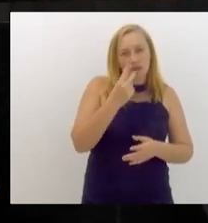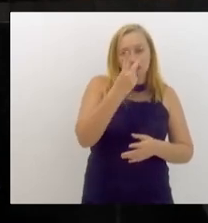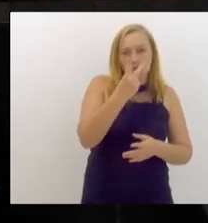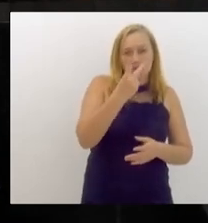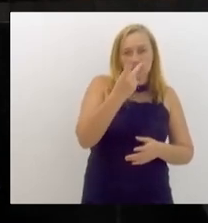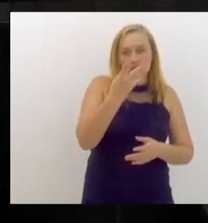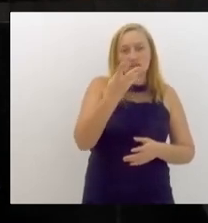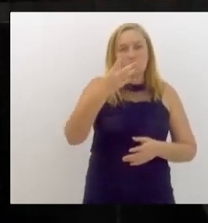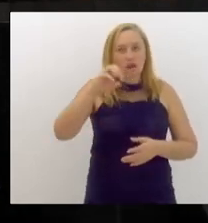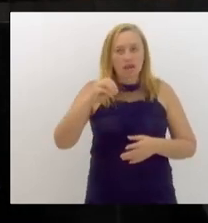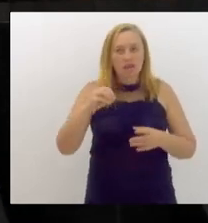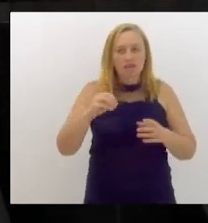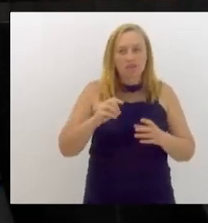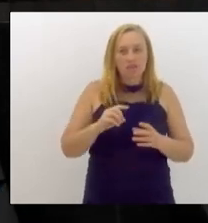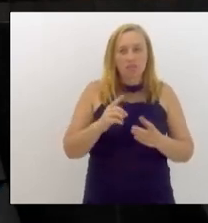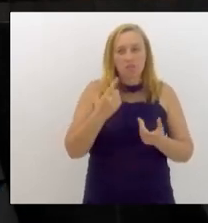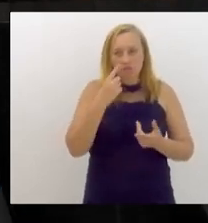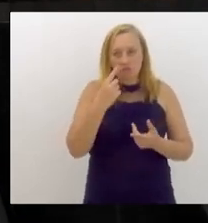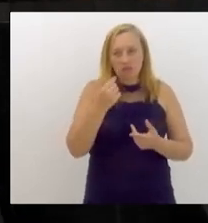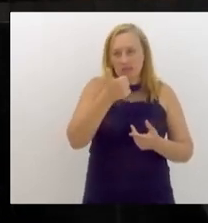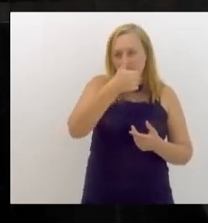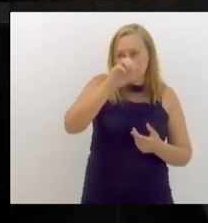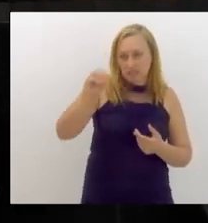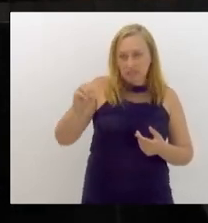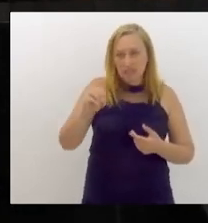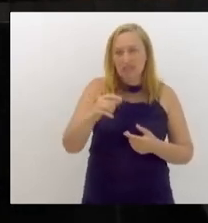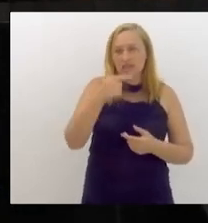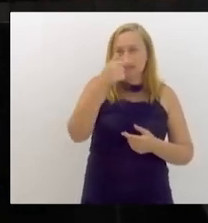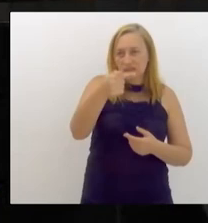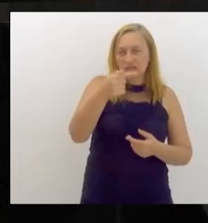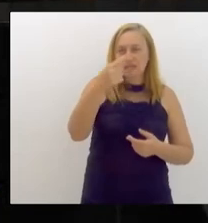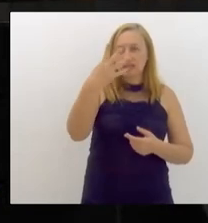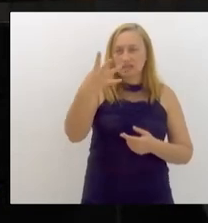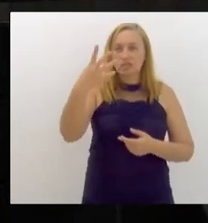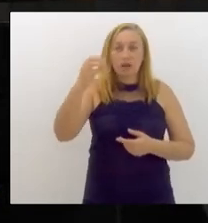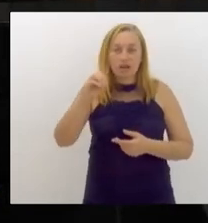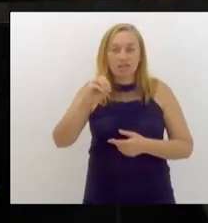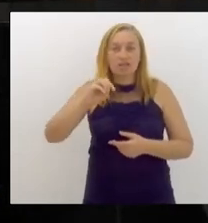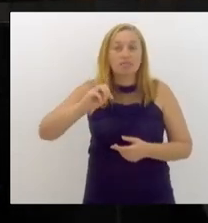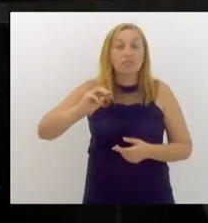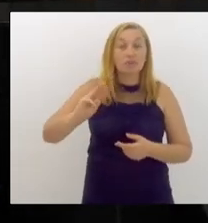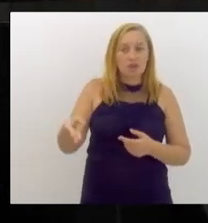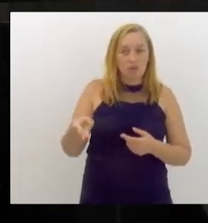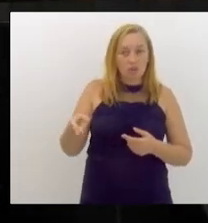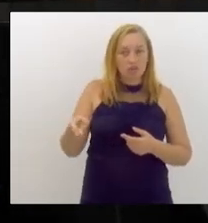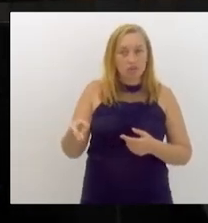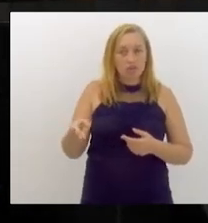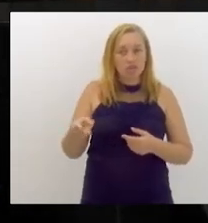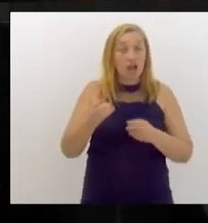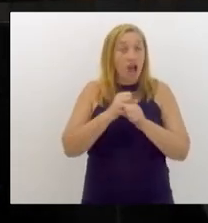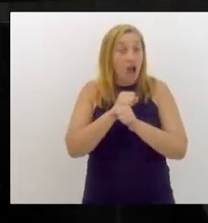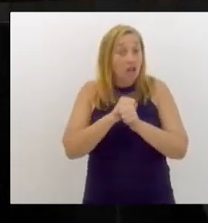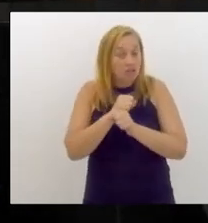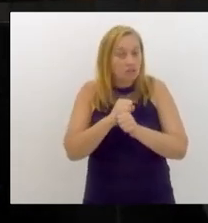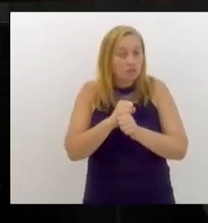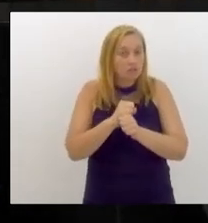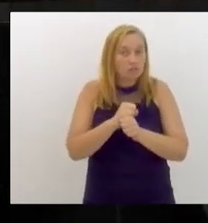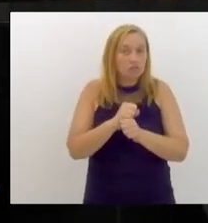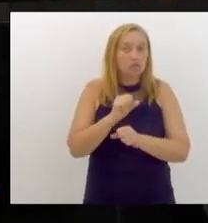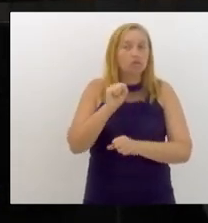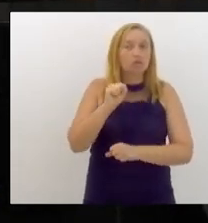facilitar a conta, dá R 740 milhões ano de subsídio.